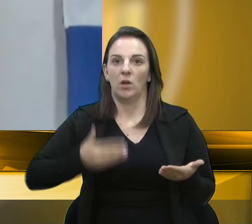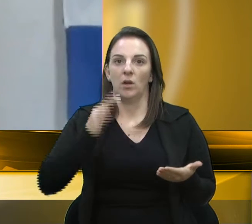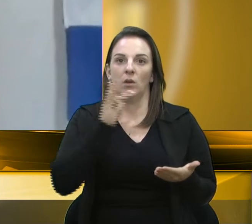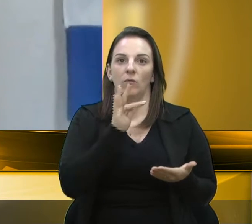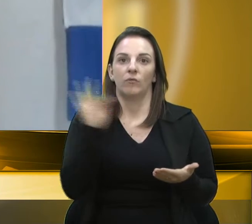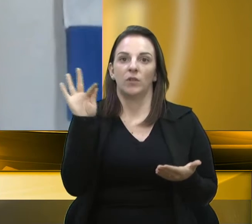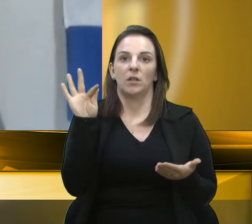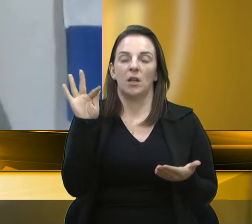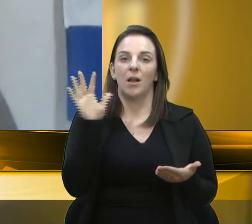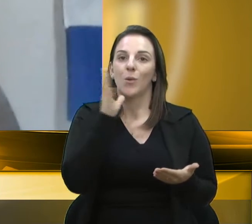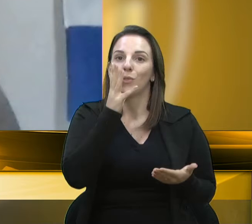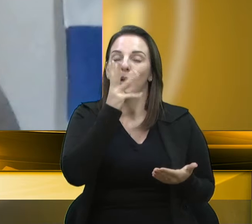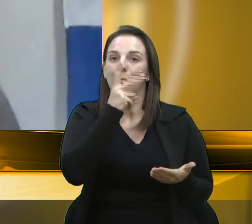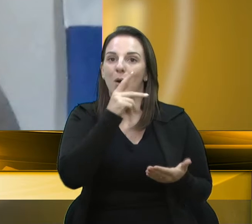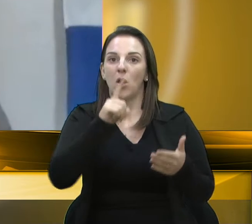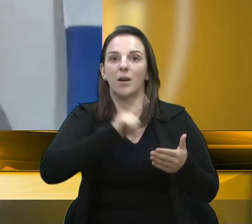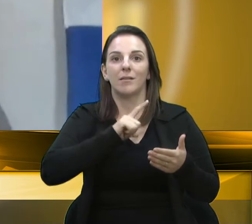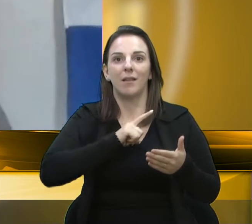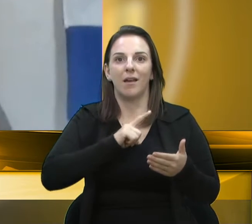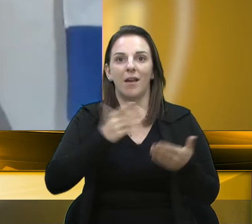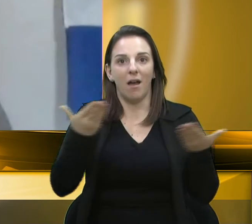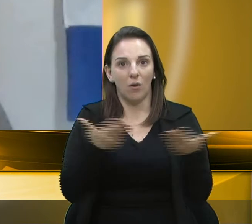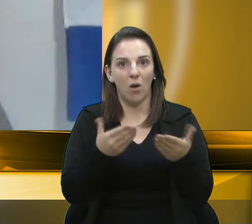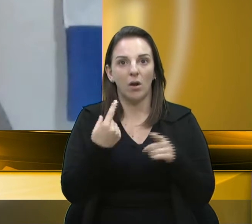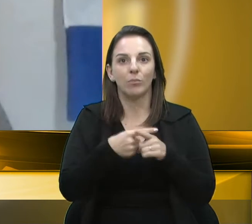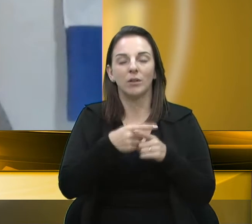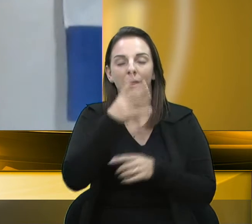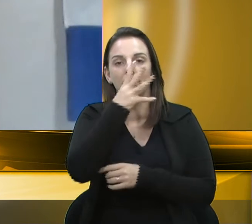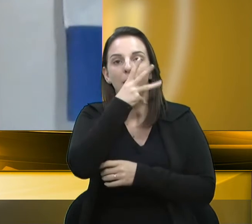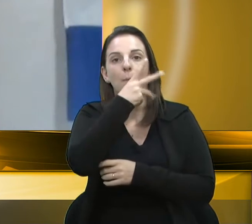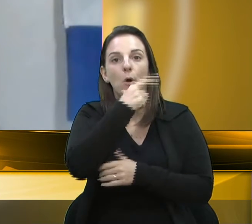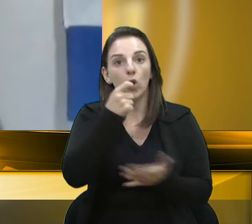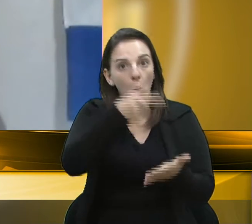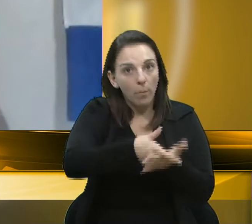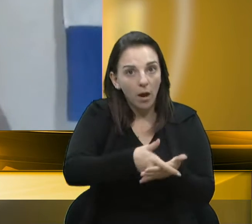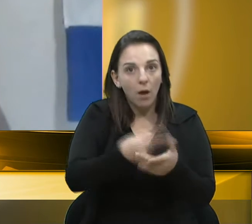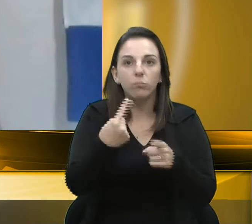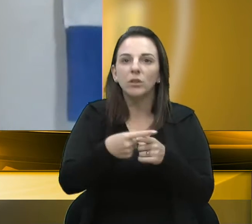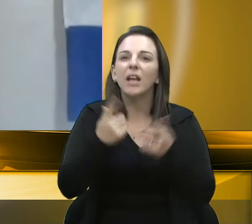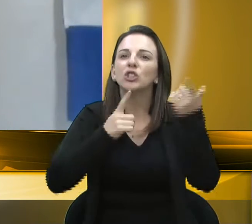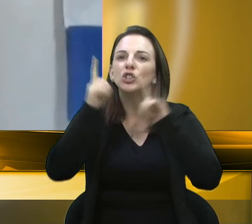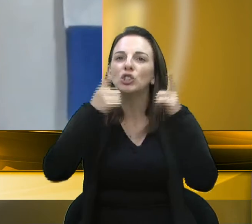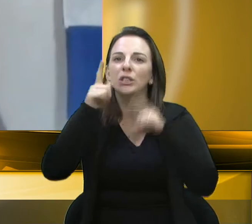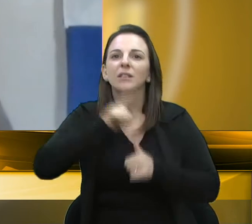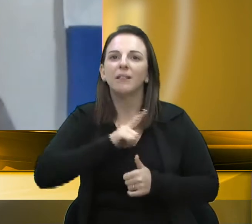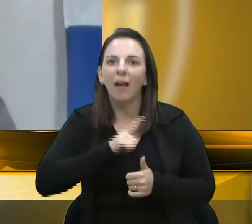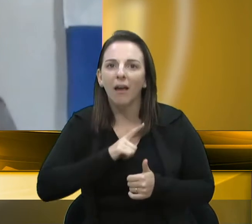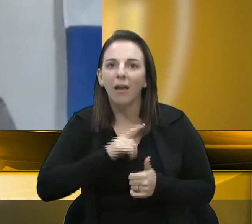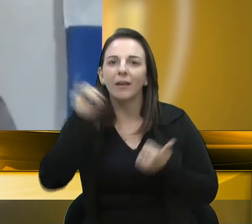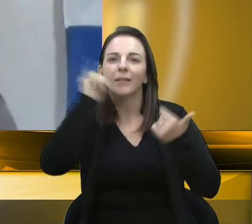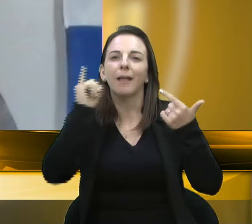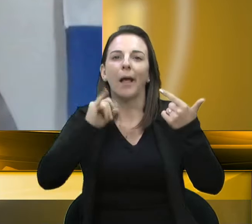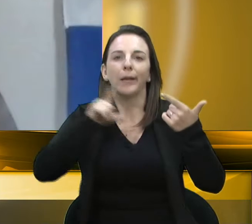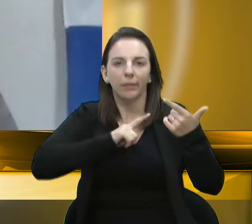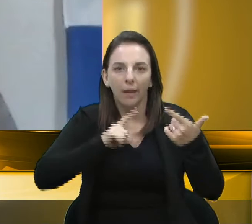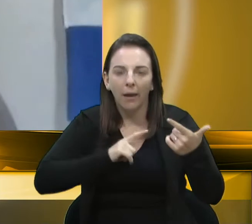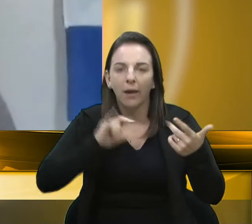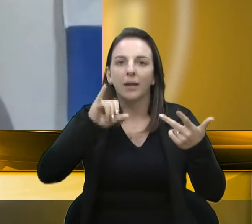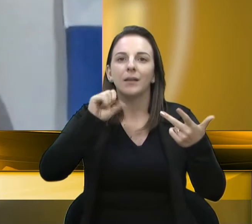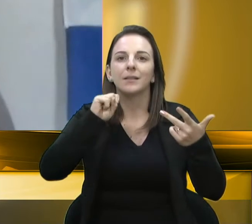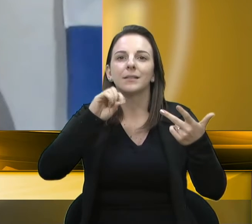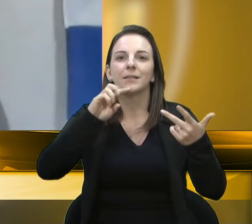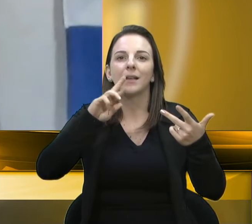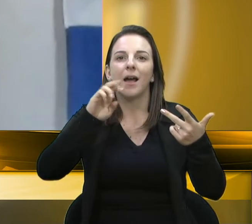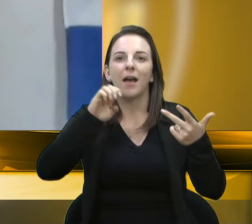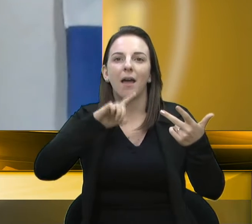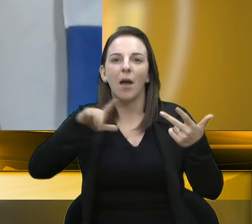demorou para ir atrás. Por que o Chile tem as entregas? Por que Israel tem as entregas? Por que a Itália tem as entregas? O Brasil não